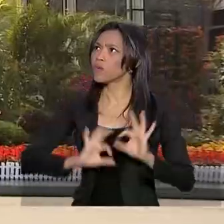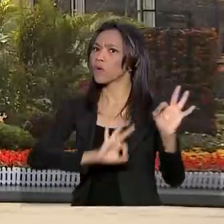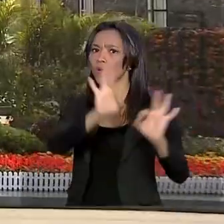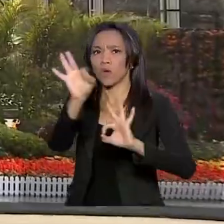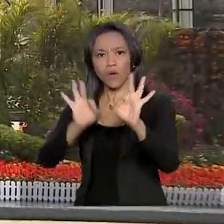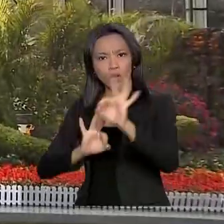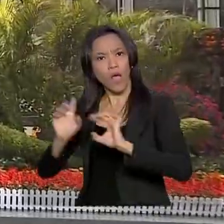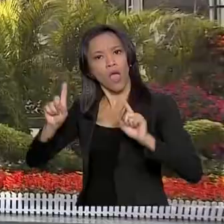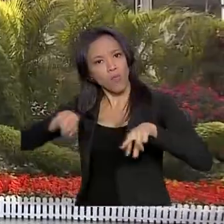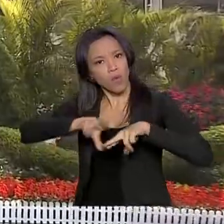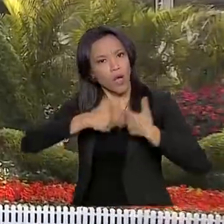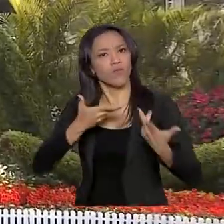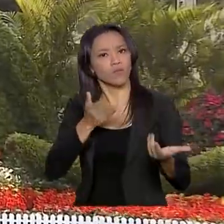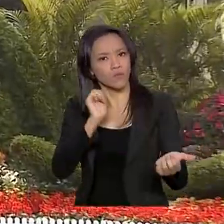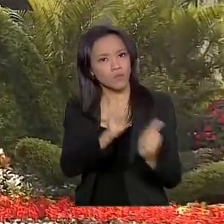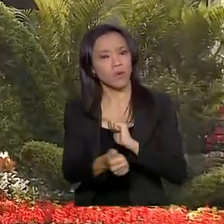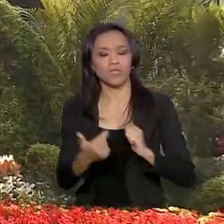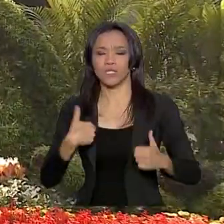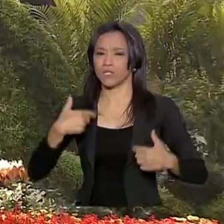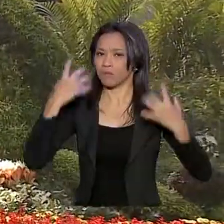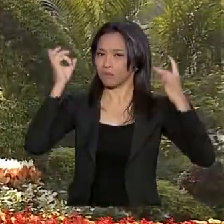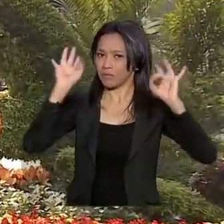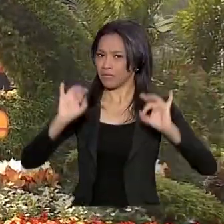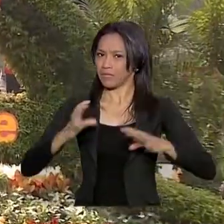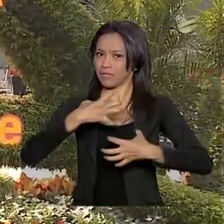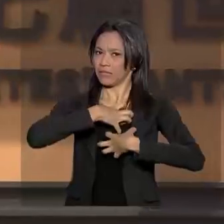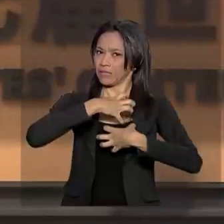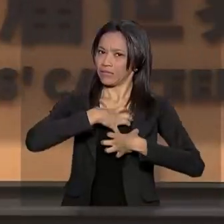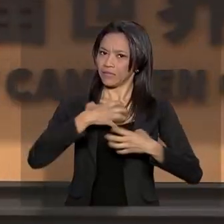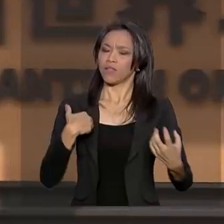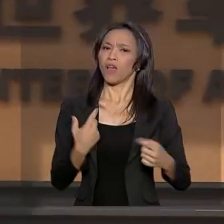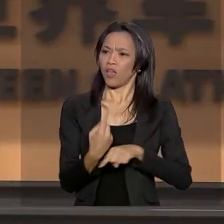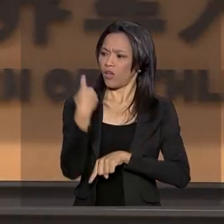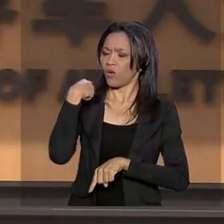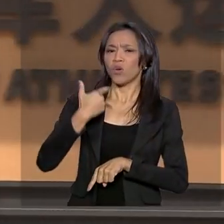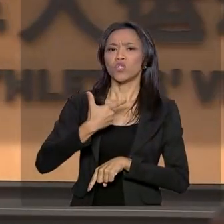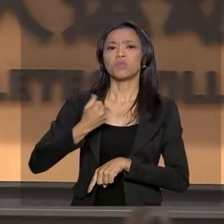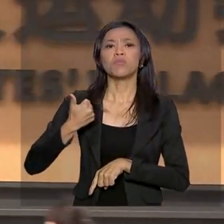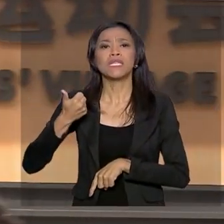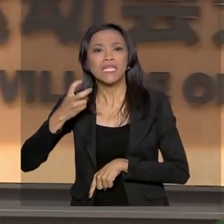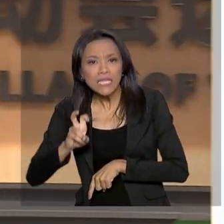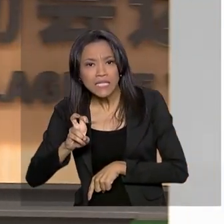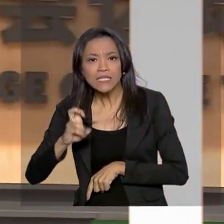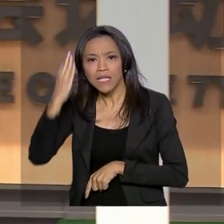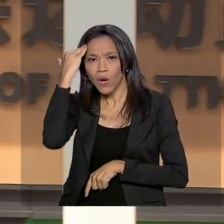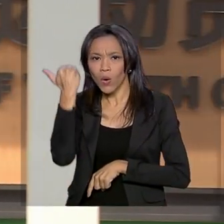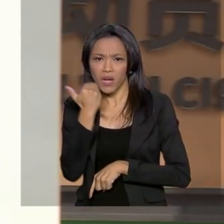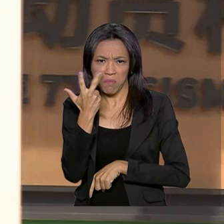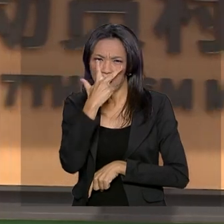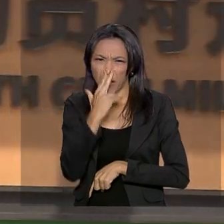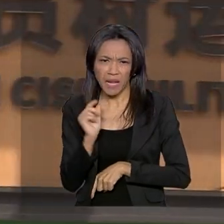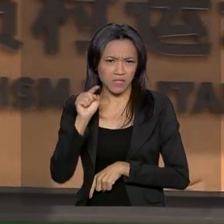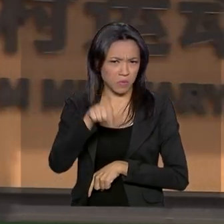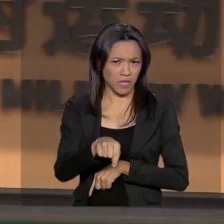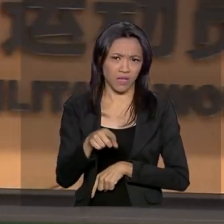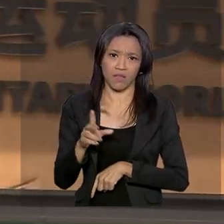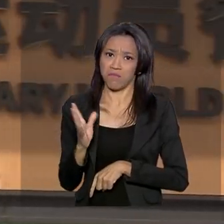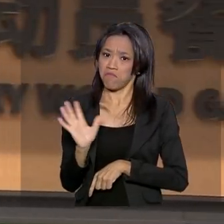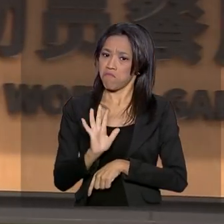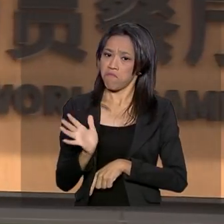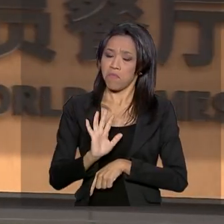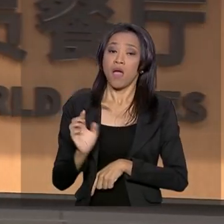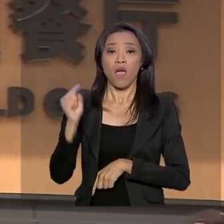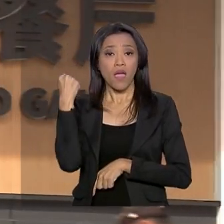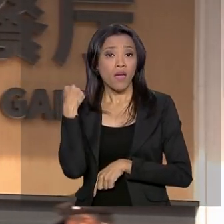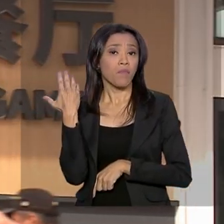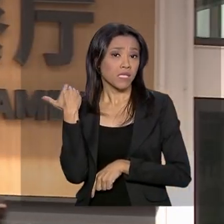e é um privilégio estar fazendo parte de tudo isso. Eu estive em 2015 na Coreia, mas não era nem parecido. Ali no caso já era uma vila militar que eles